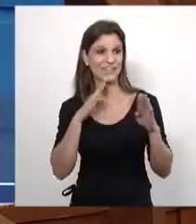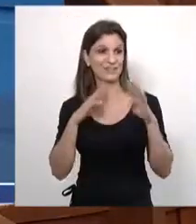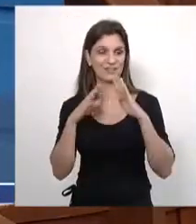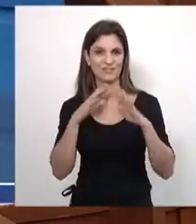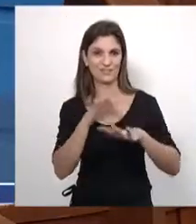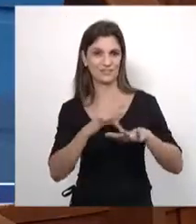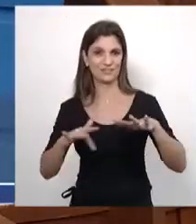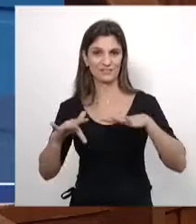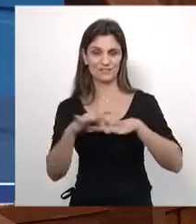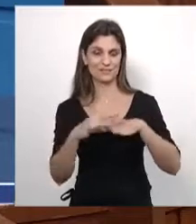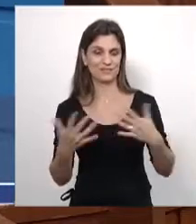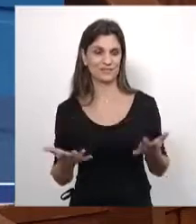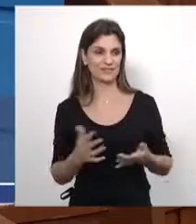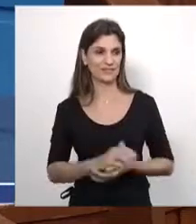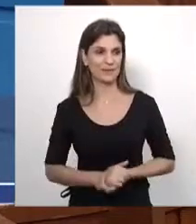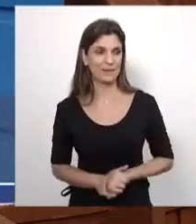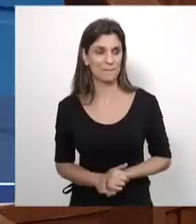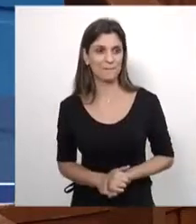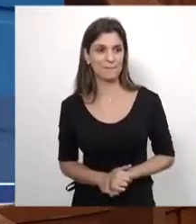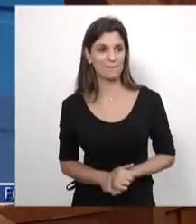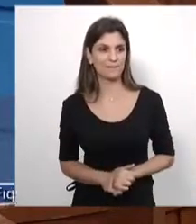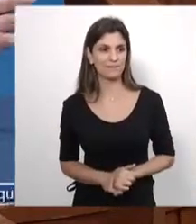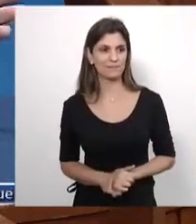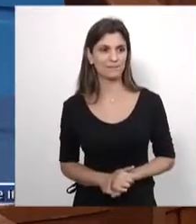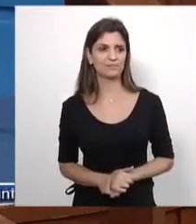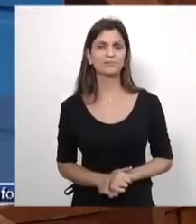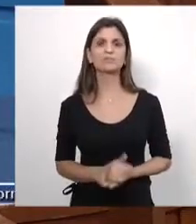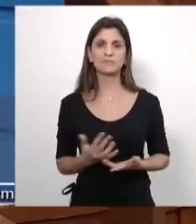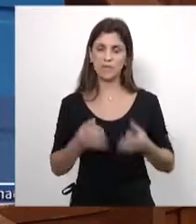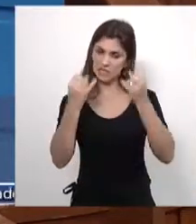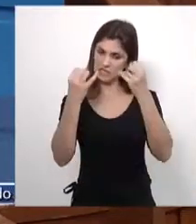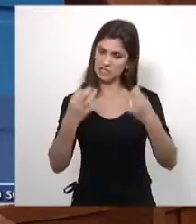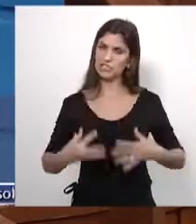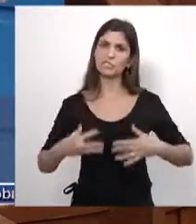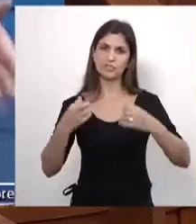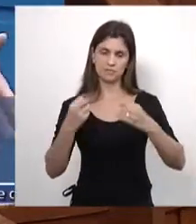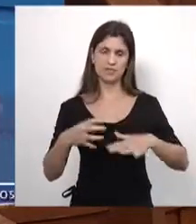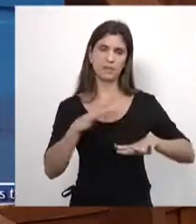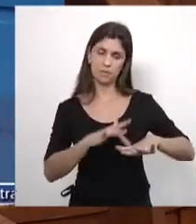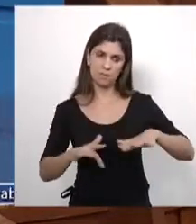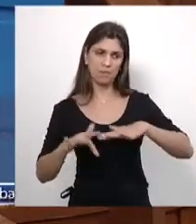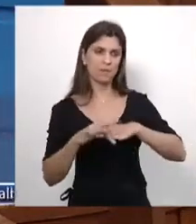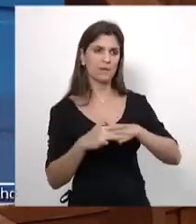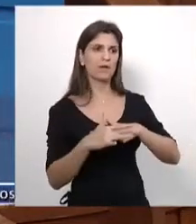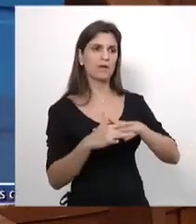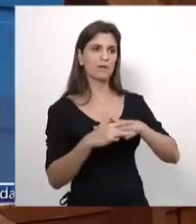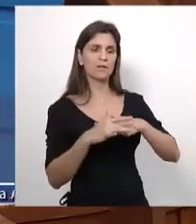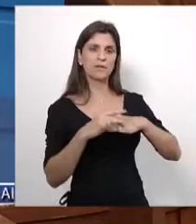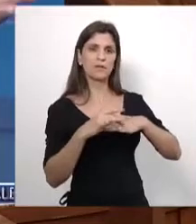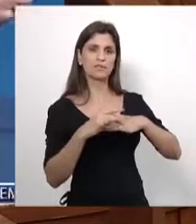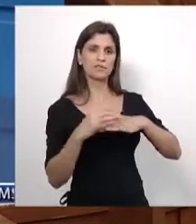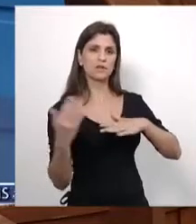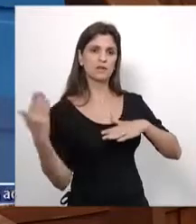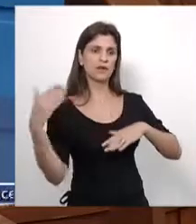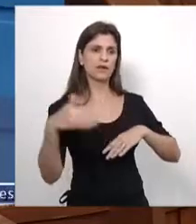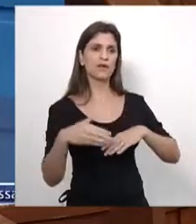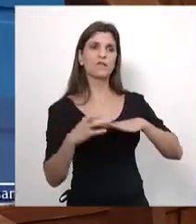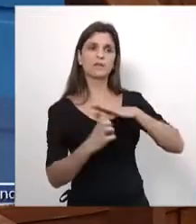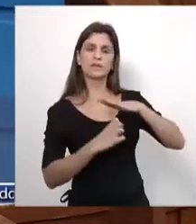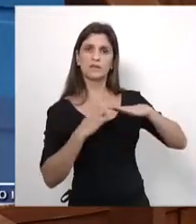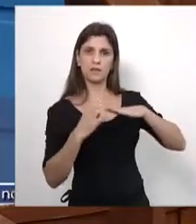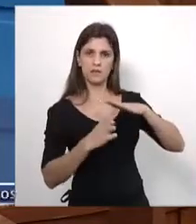tecer alguns esclarecimentos para a população, inclusive para a mídia que acompanhava esta casa ou com a vinda do presidente da Energiza, prestar